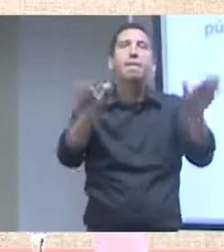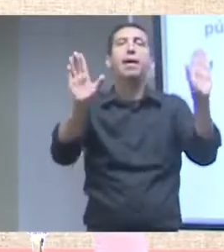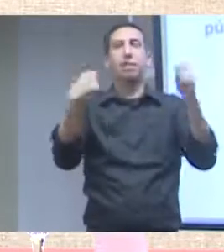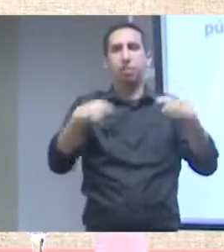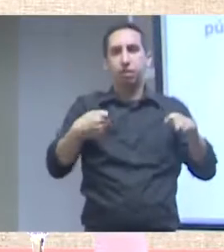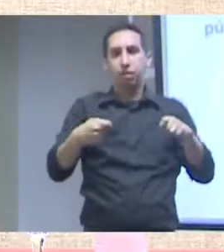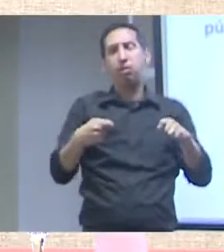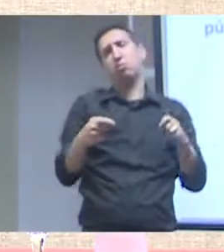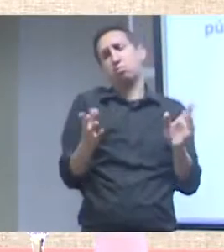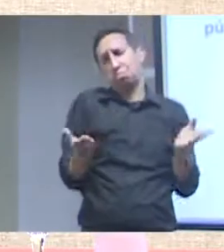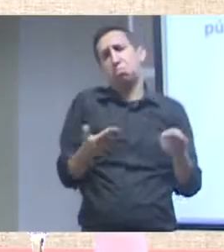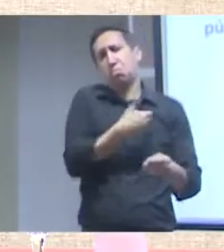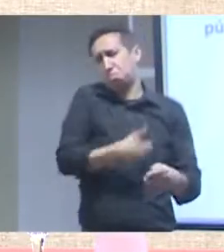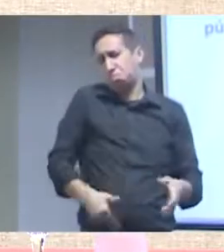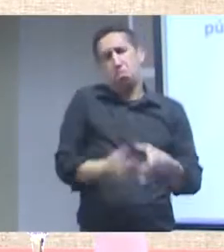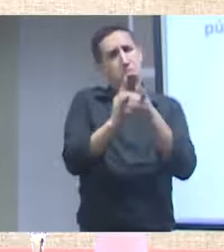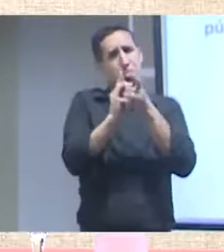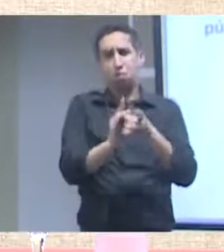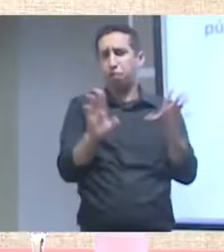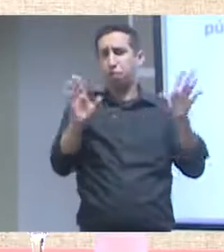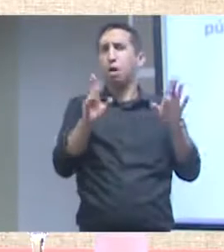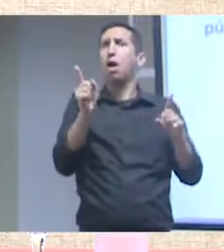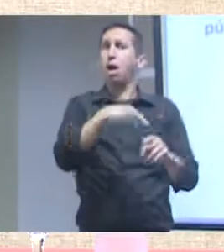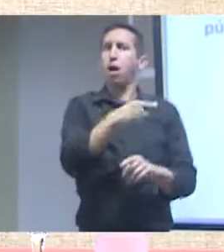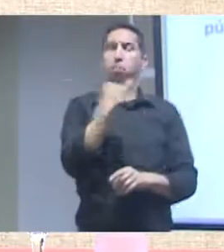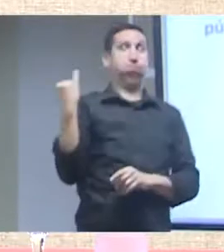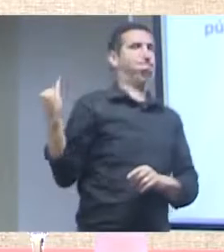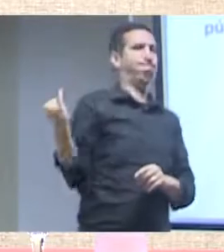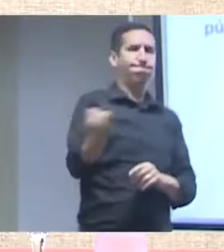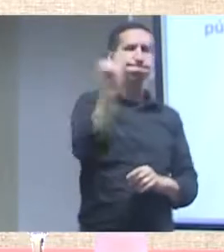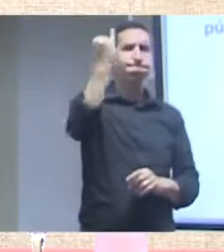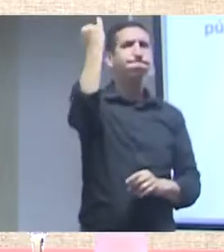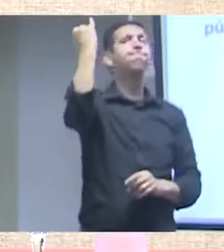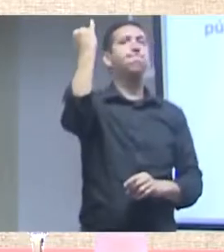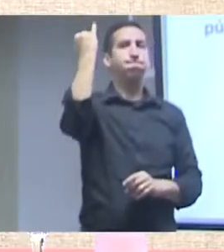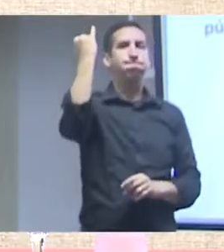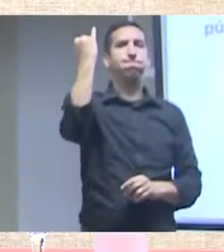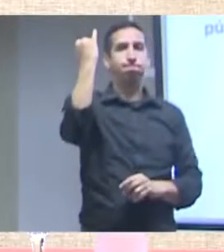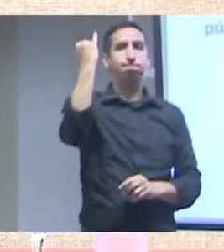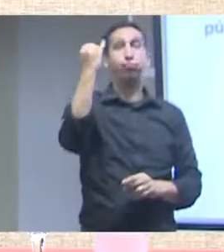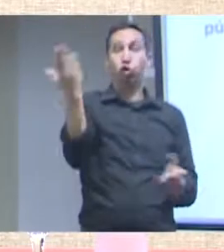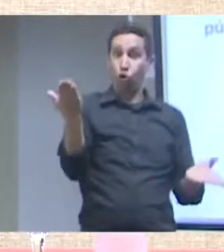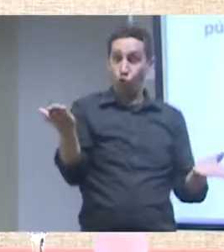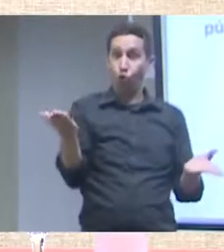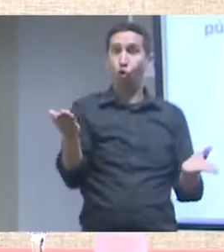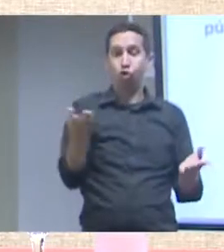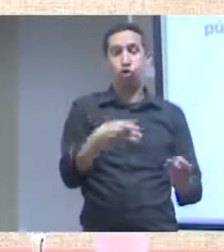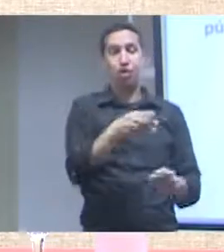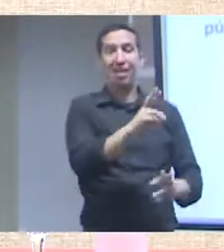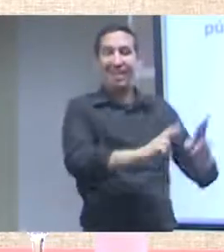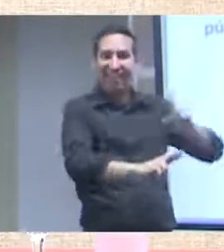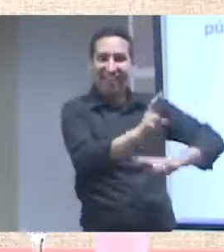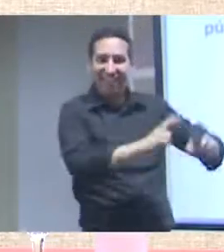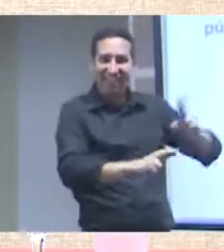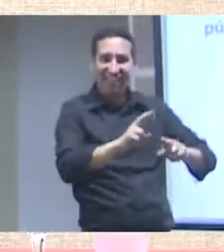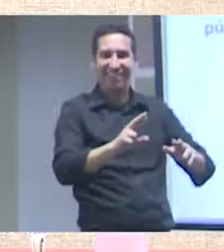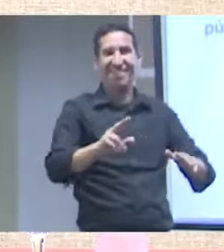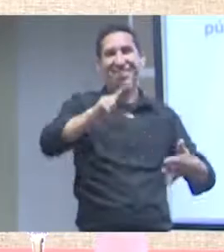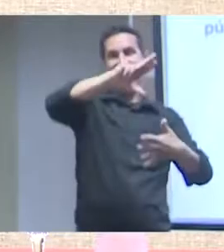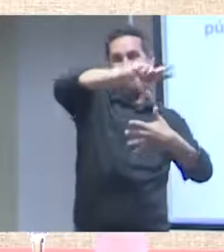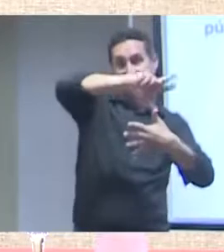bandeira fundamental que esses ecossistemas institucionais latino-americanos estão procurando defender